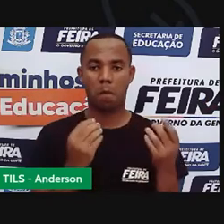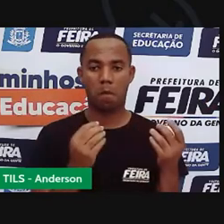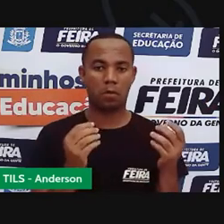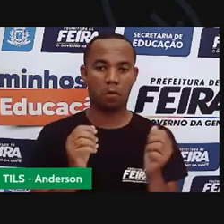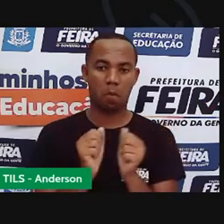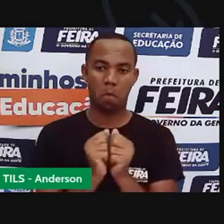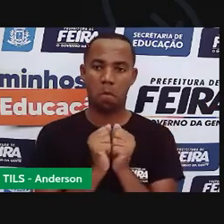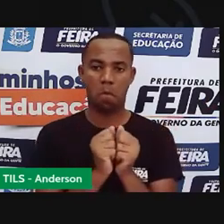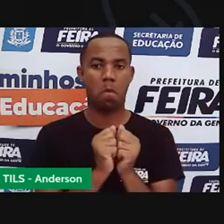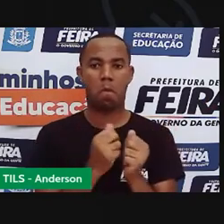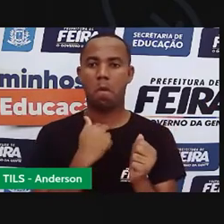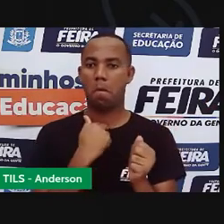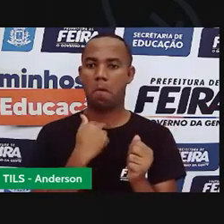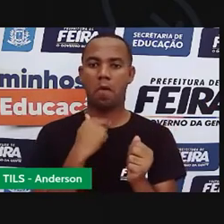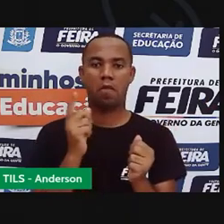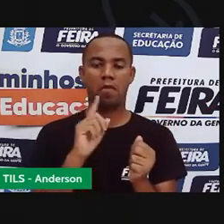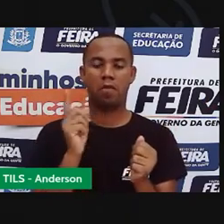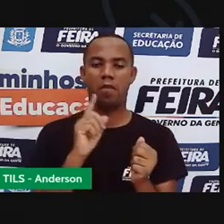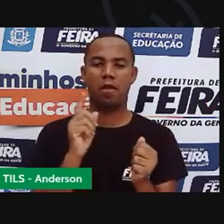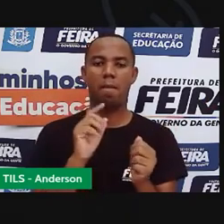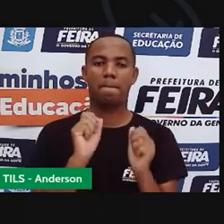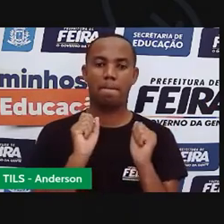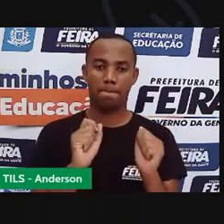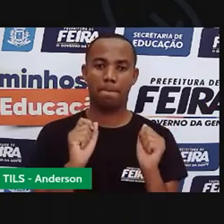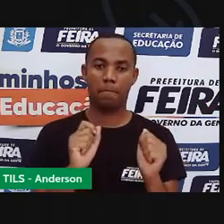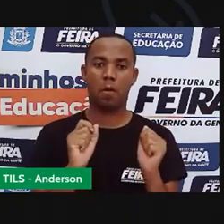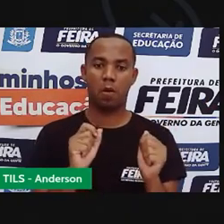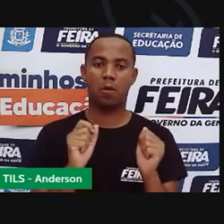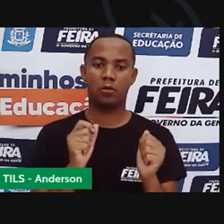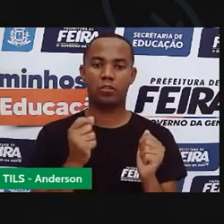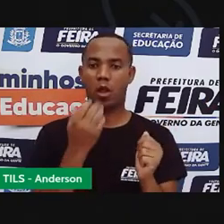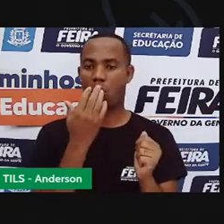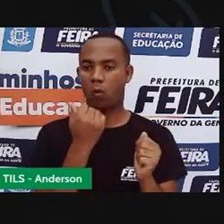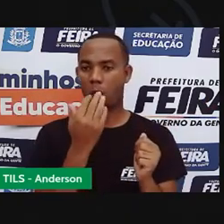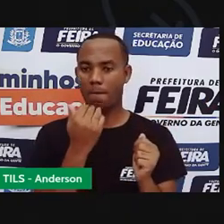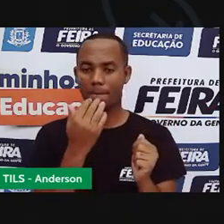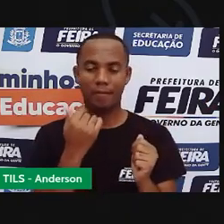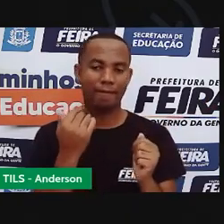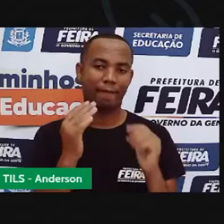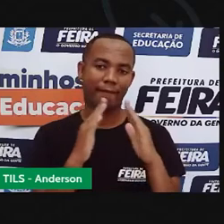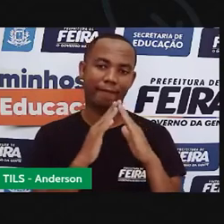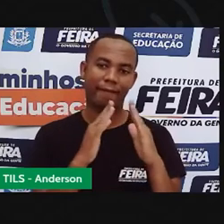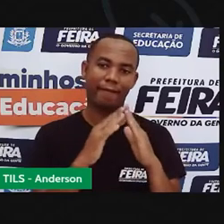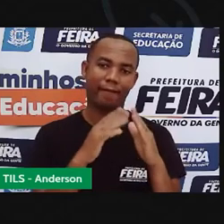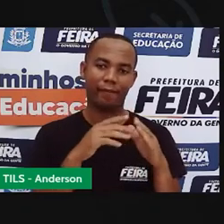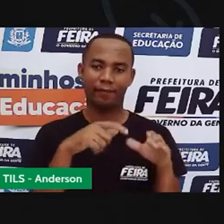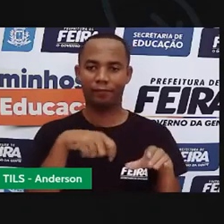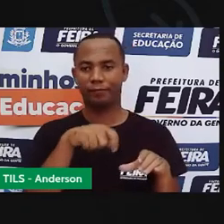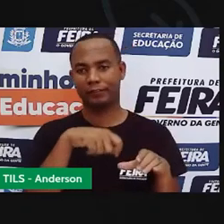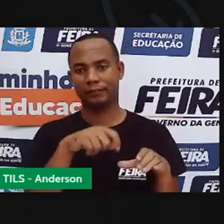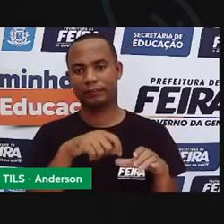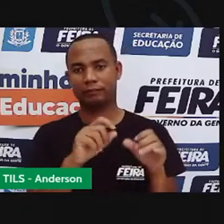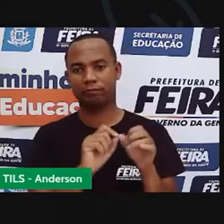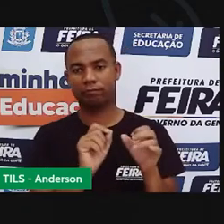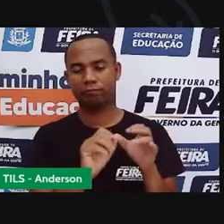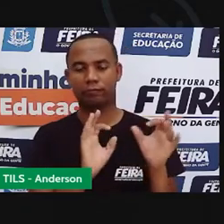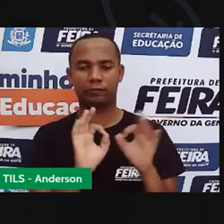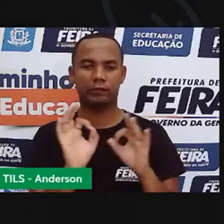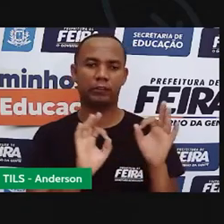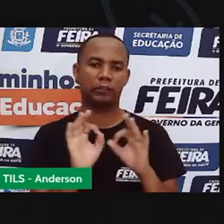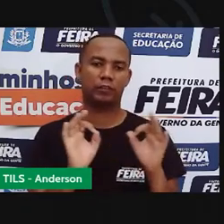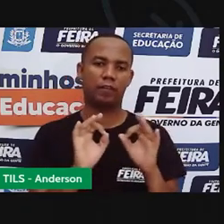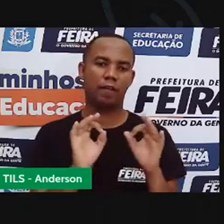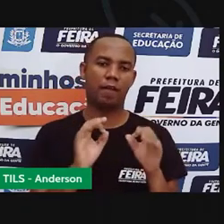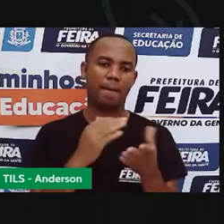não pode, né? Mas a gente pode se deliciar com esses boas e mais maravilhosos que é da nossa época, né? Um